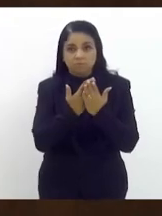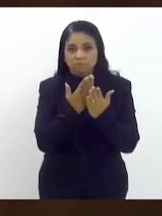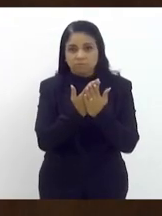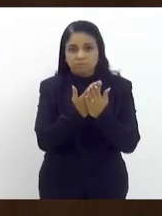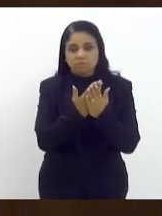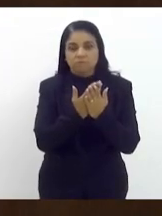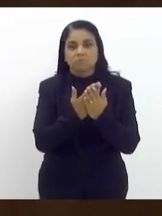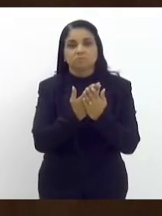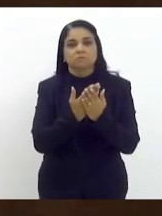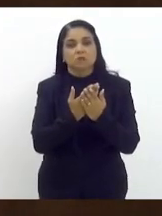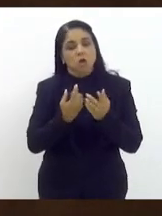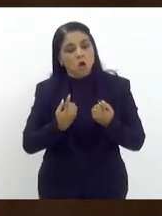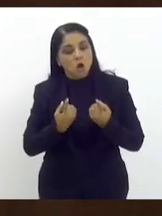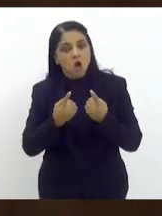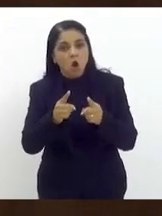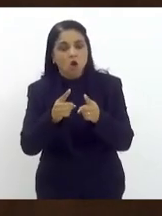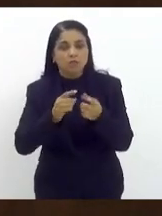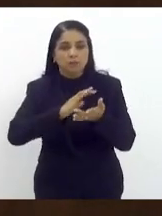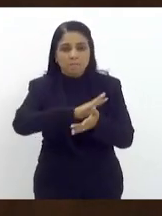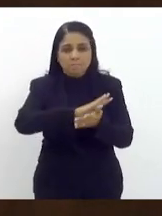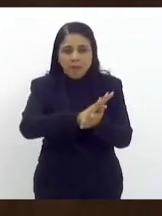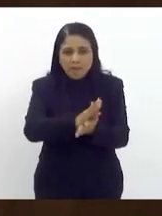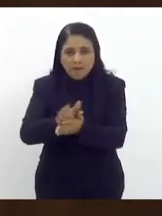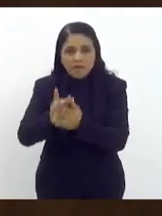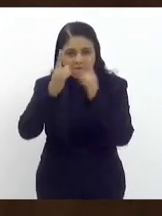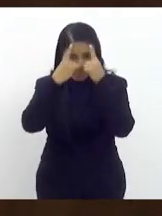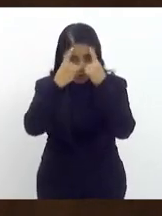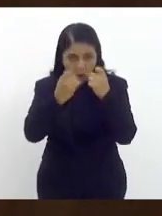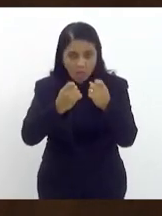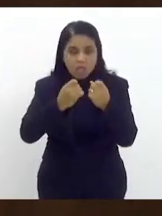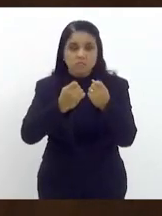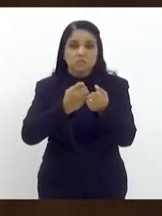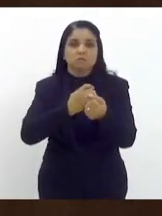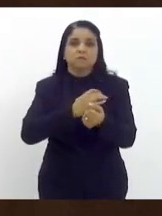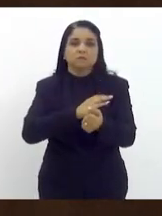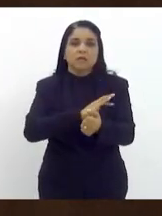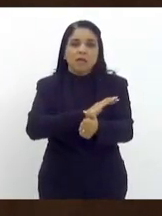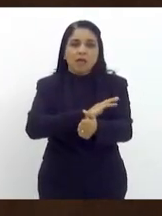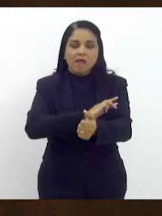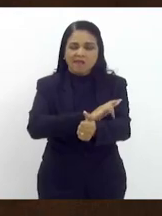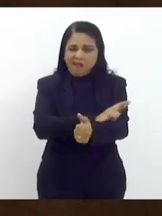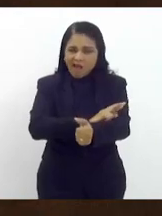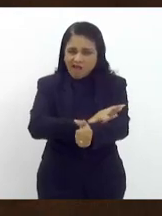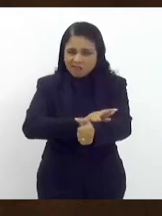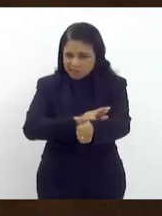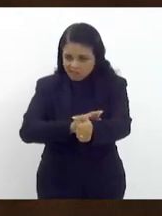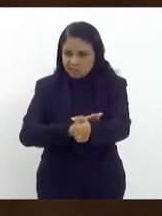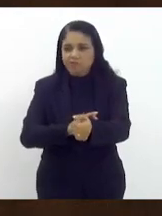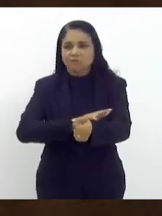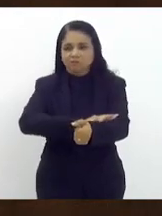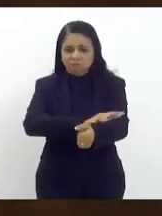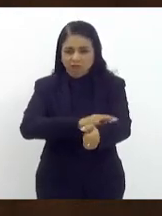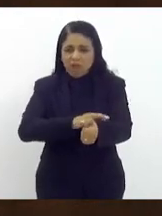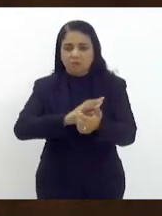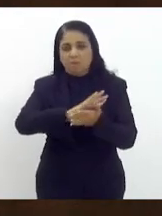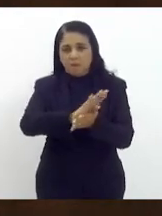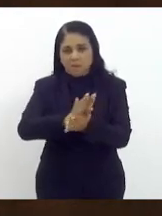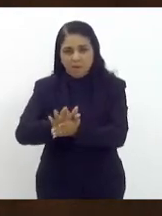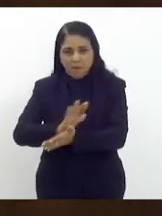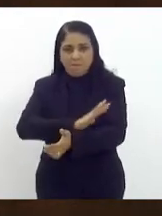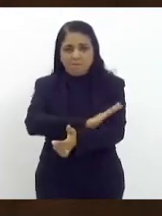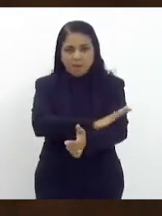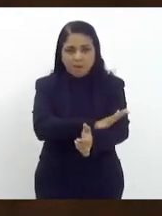intolerância discriminação e violência o próprio conhecimento às vezes diminui o estigma e a